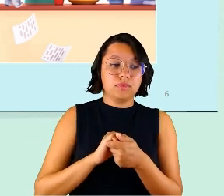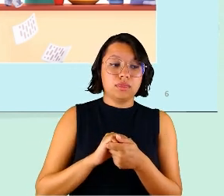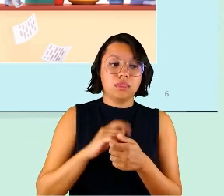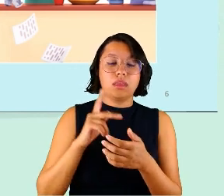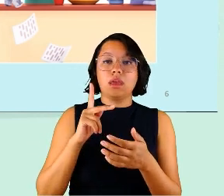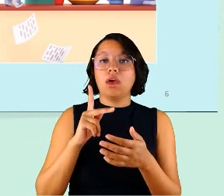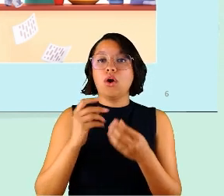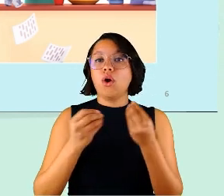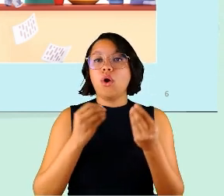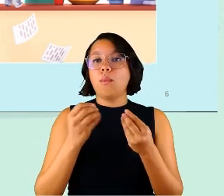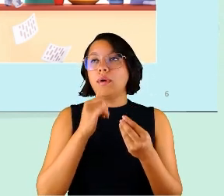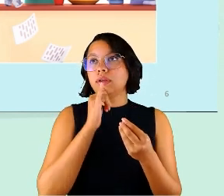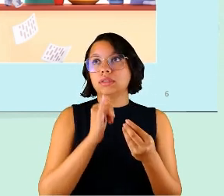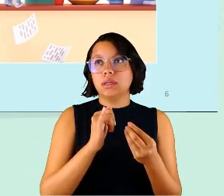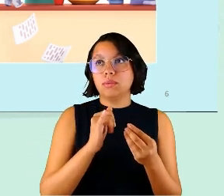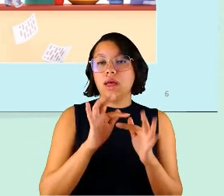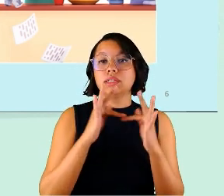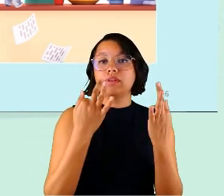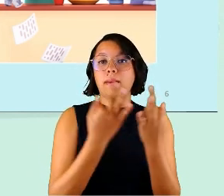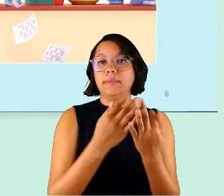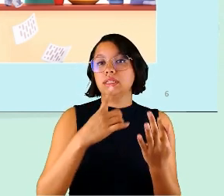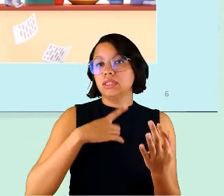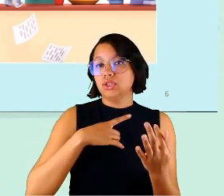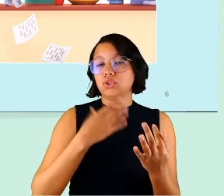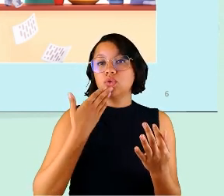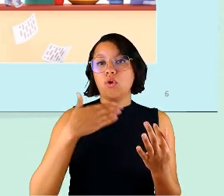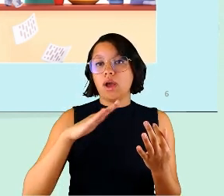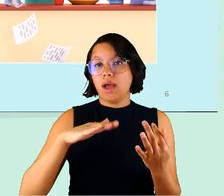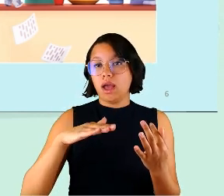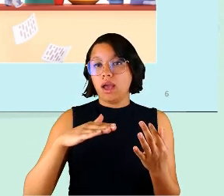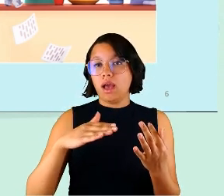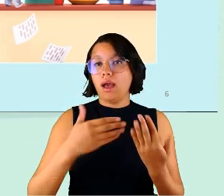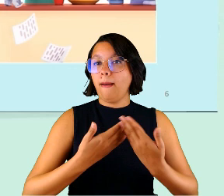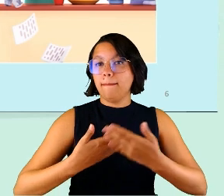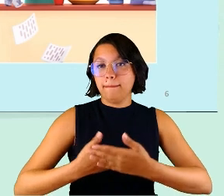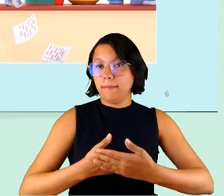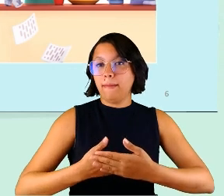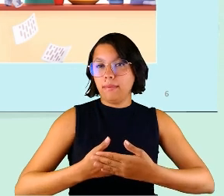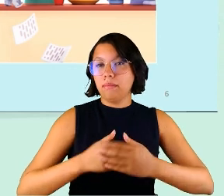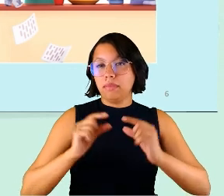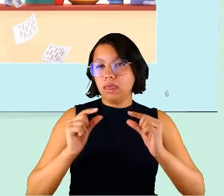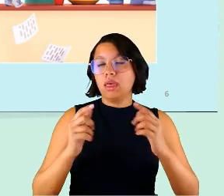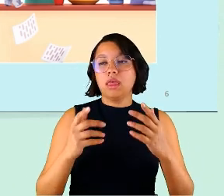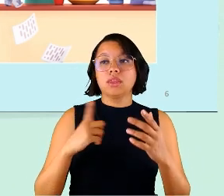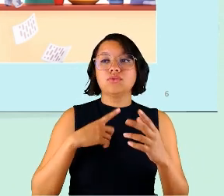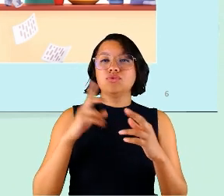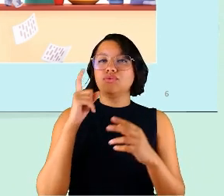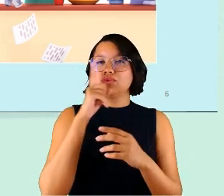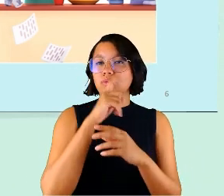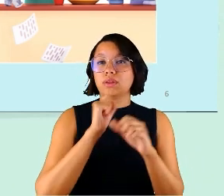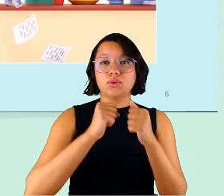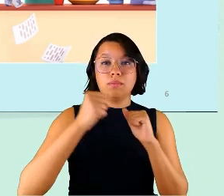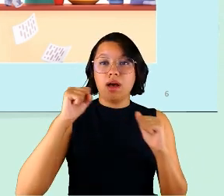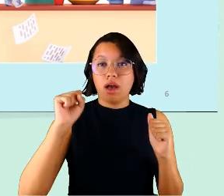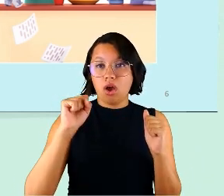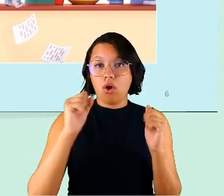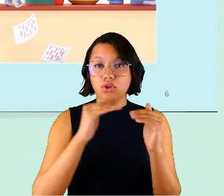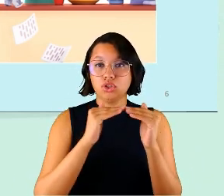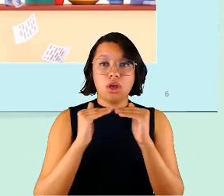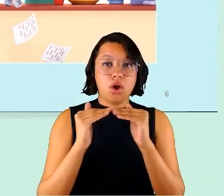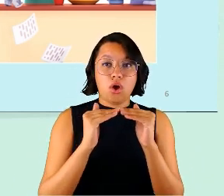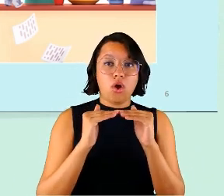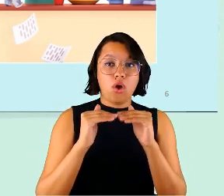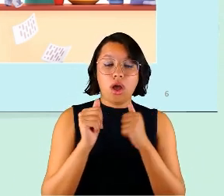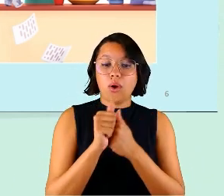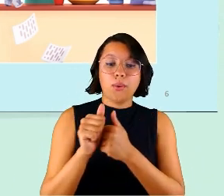famílias com crianças pequenas tiveram, então, que mais dificuldades ainda de conciliar, né, o acompanhamento